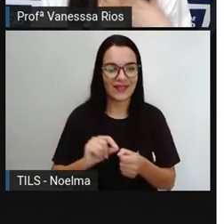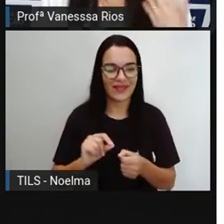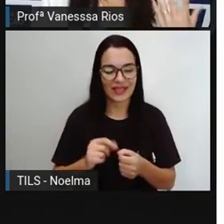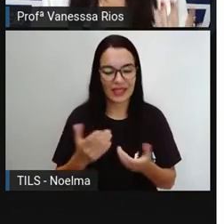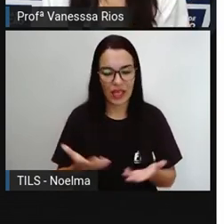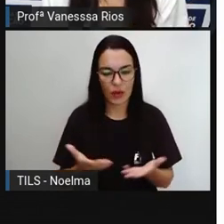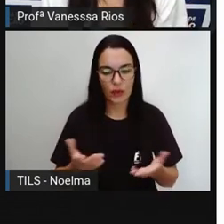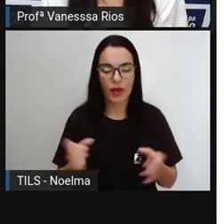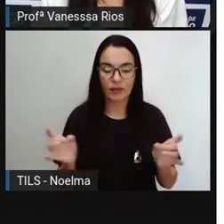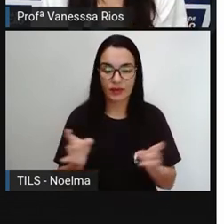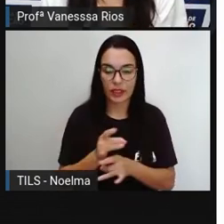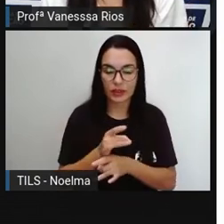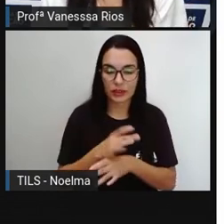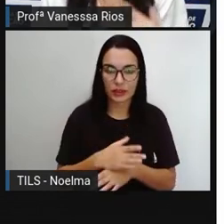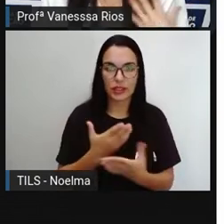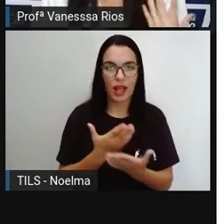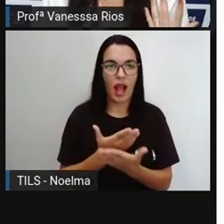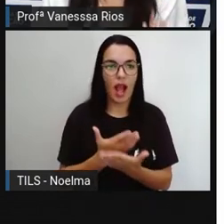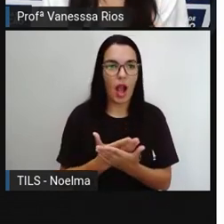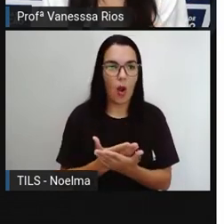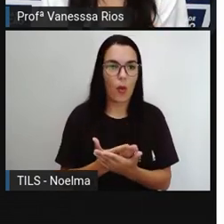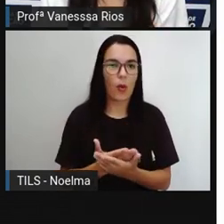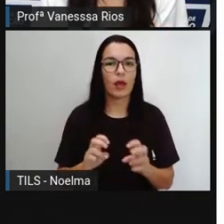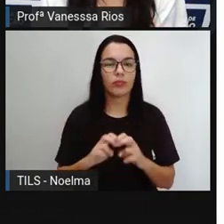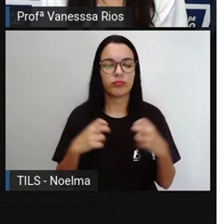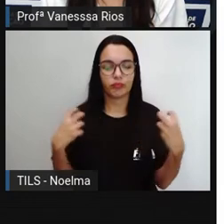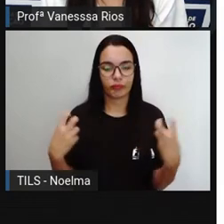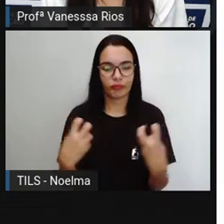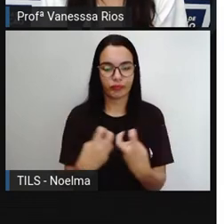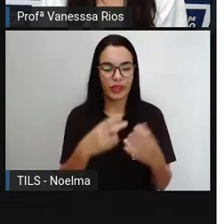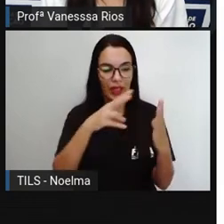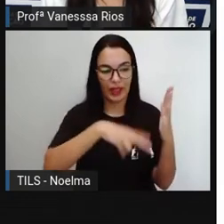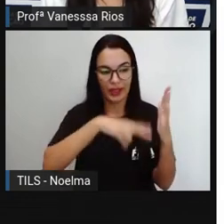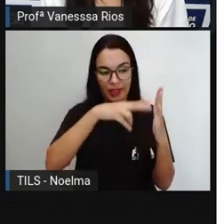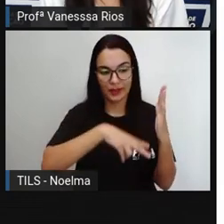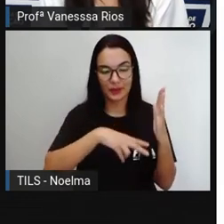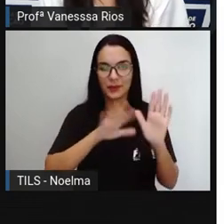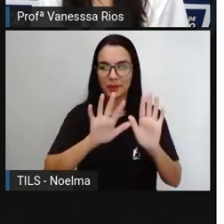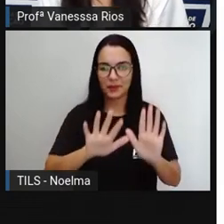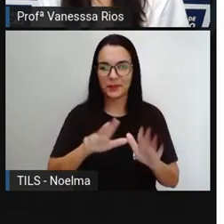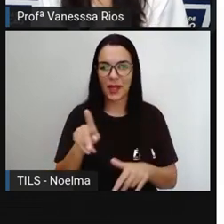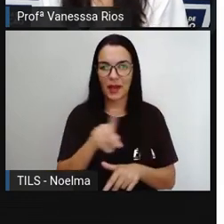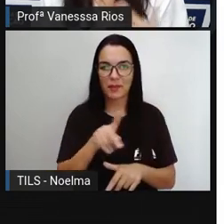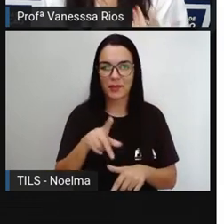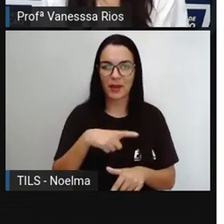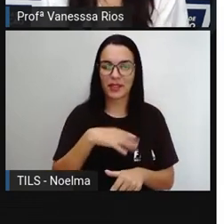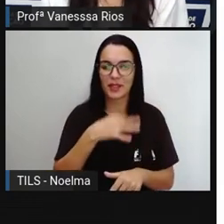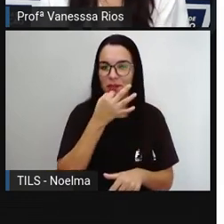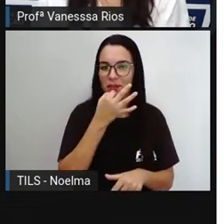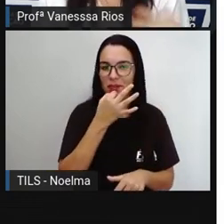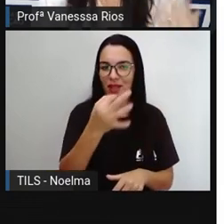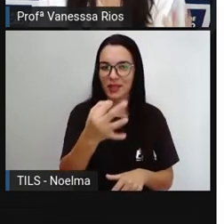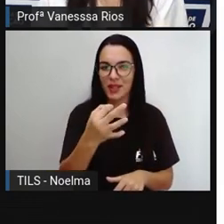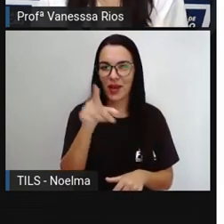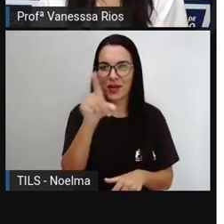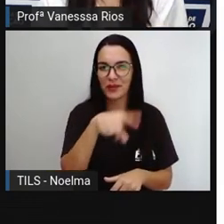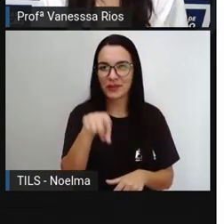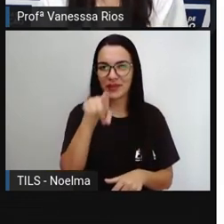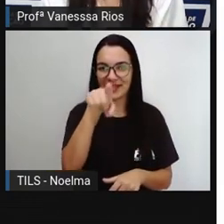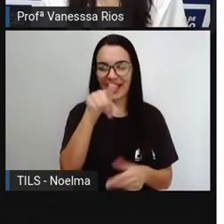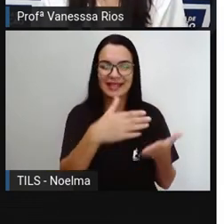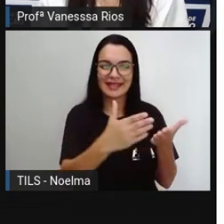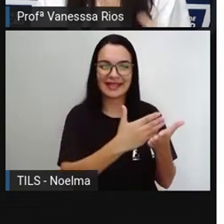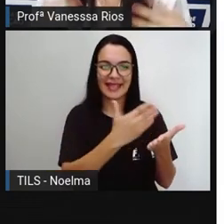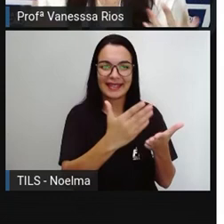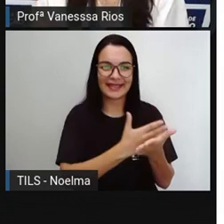Estamos aí finalizando a nossa aula, a nossa roda de leitura. E a Pró tem aí uma sugestão, né? Para começarmos,